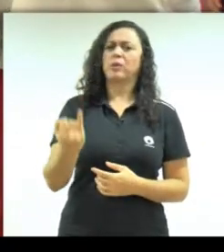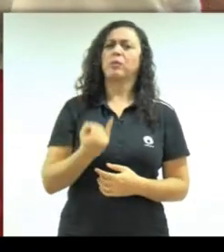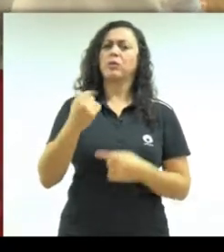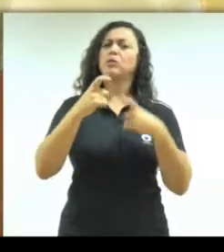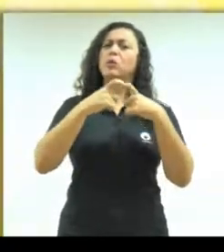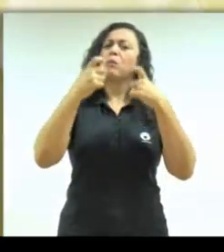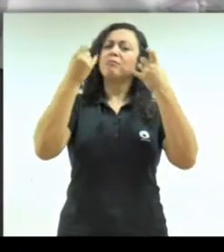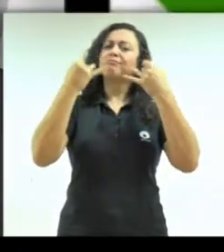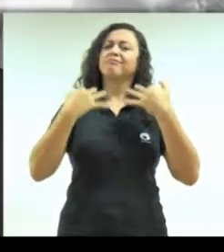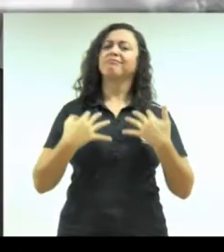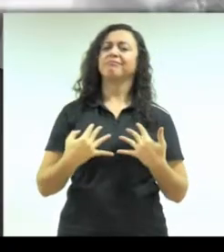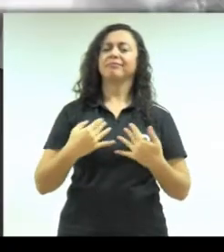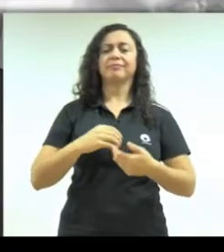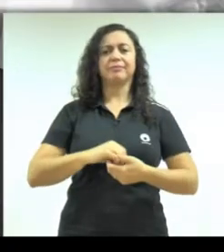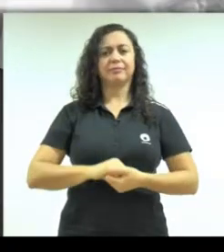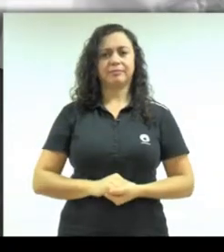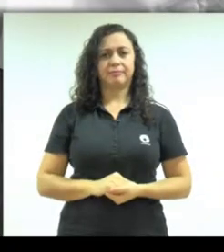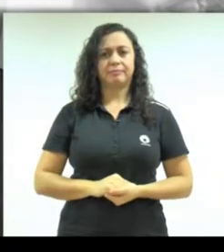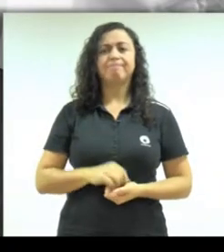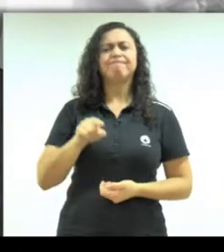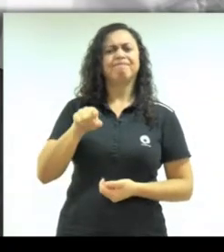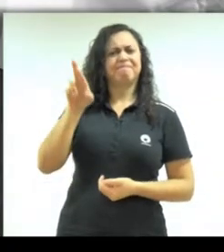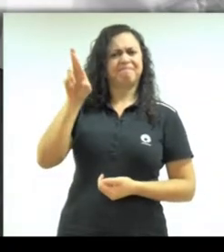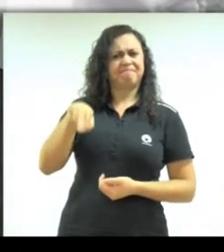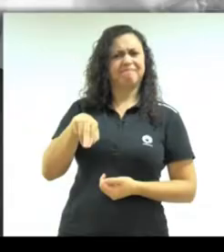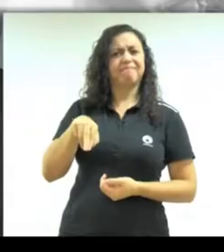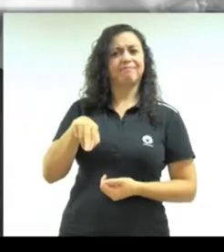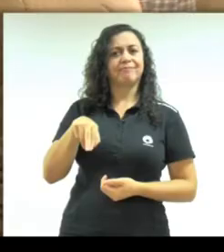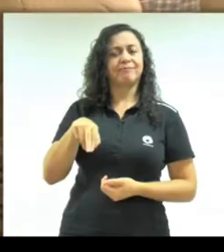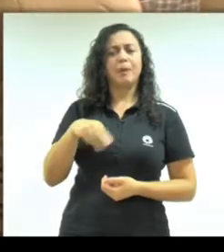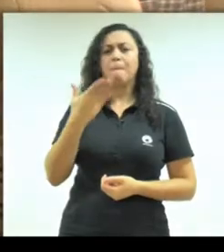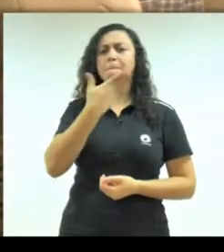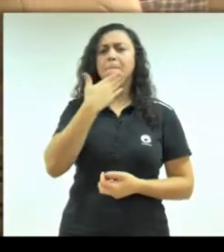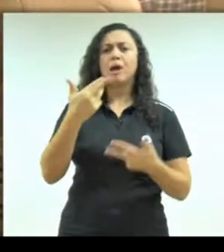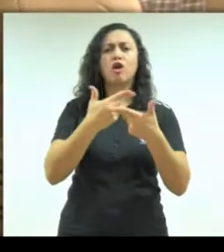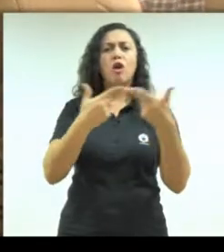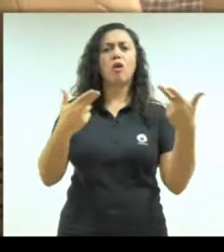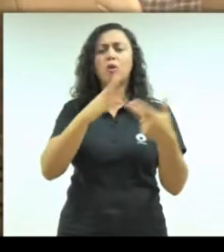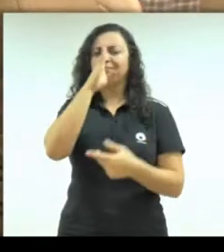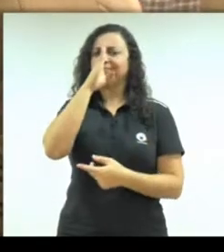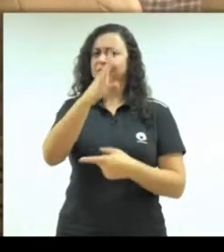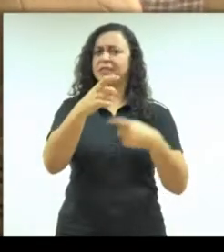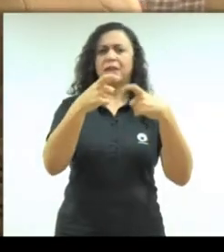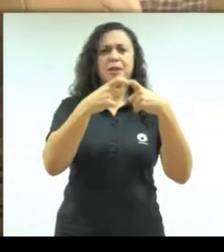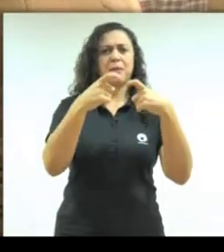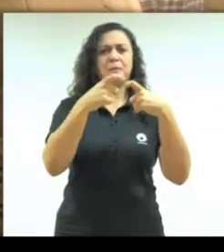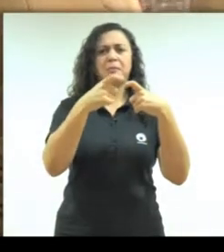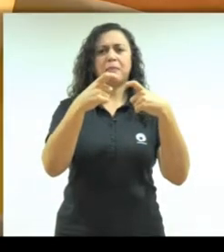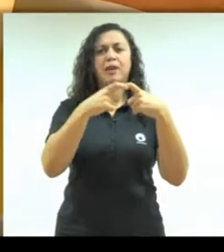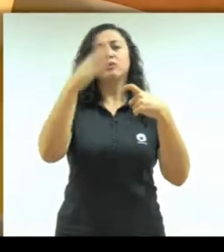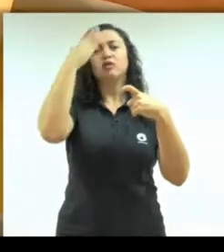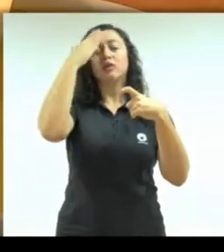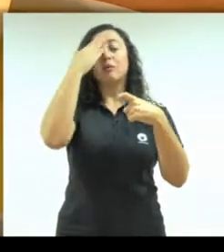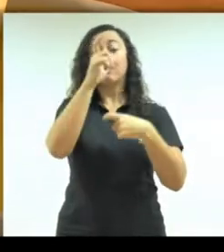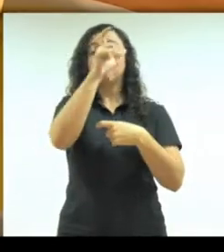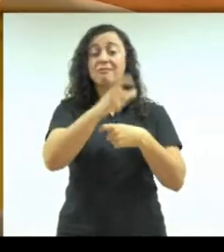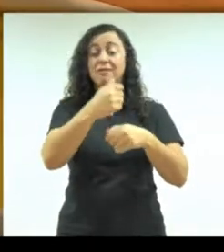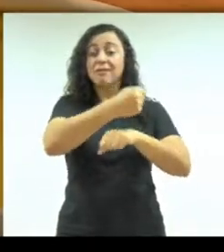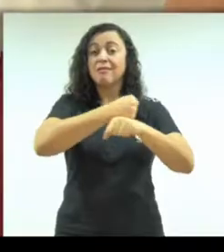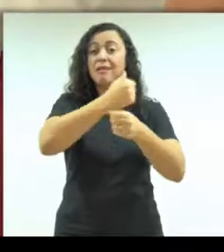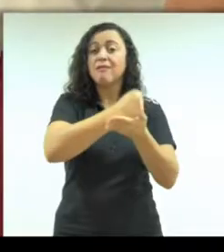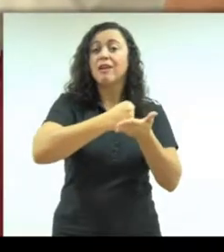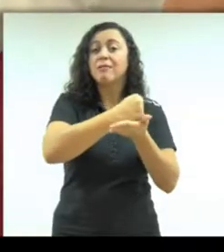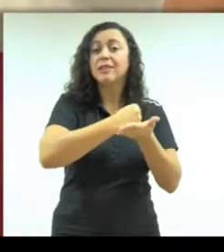médico passou. E Pedro tem razão. O melhor a fazer é buscar ajuda médica e ouvir um farmacêutico.